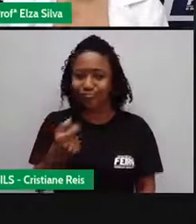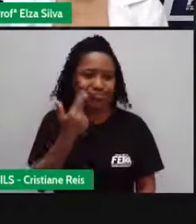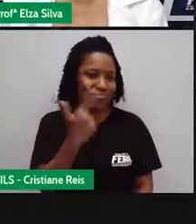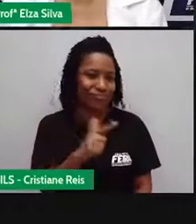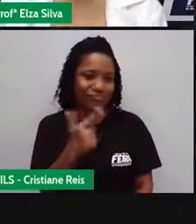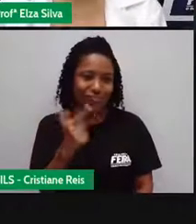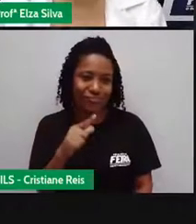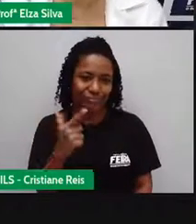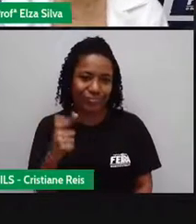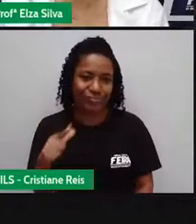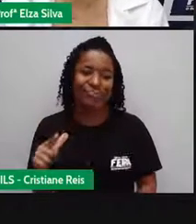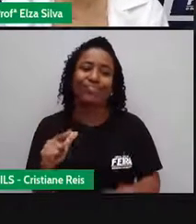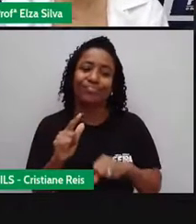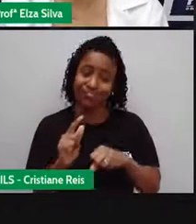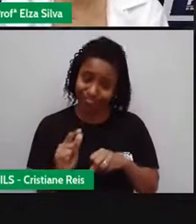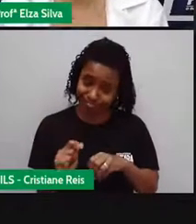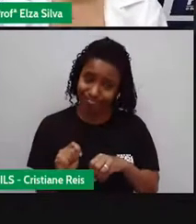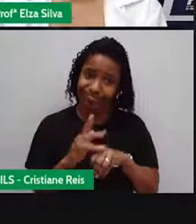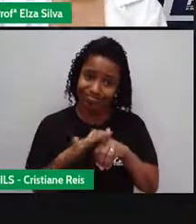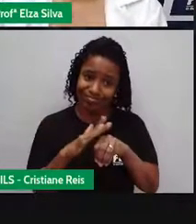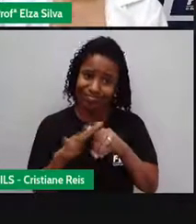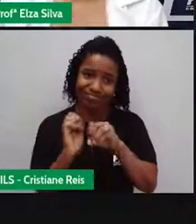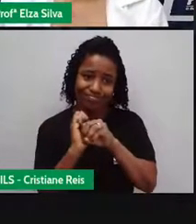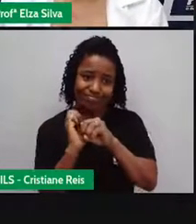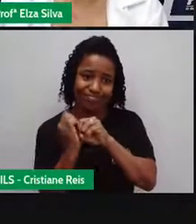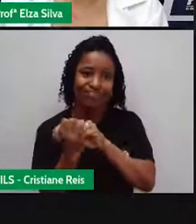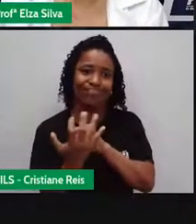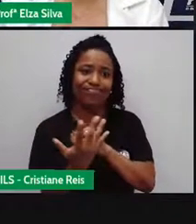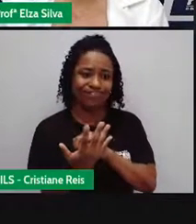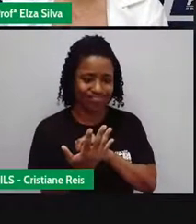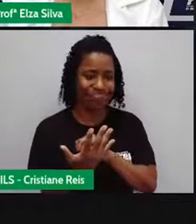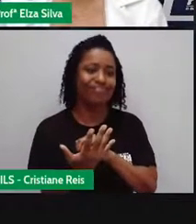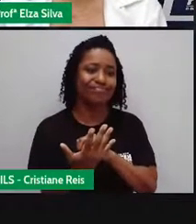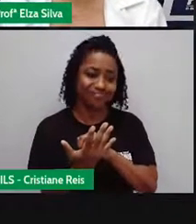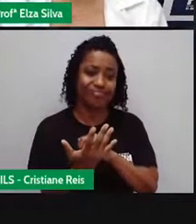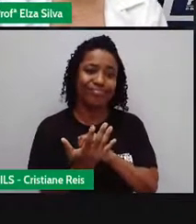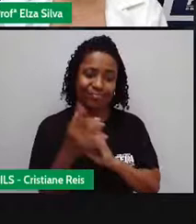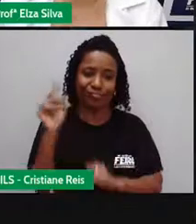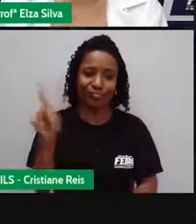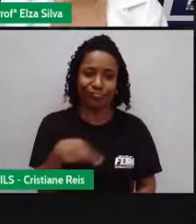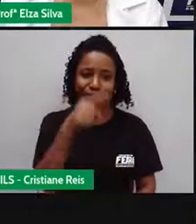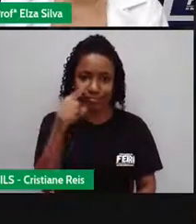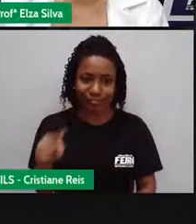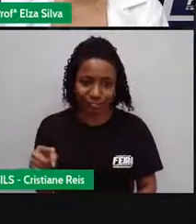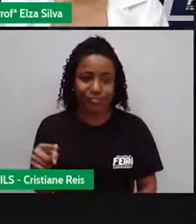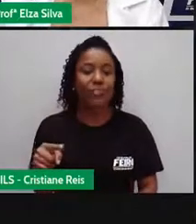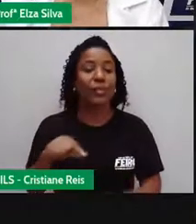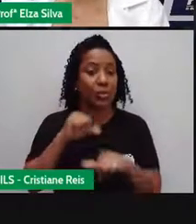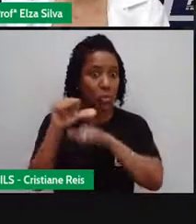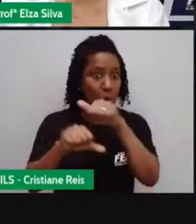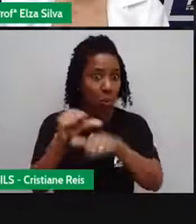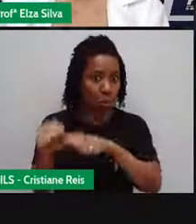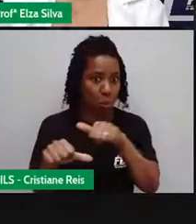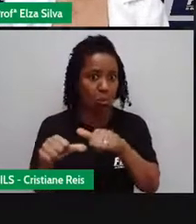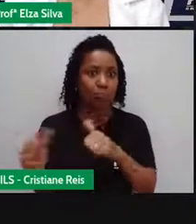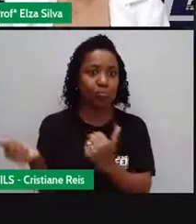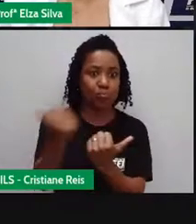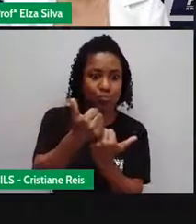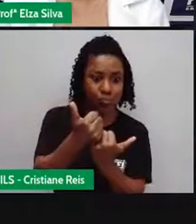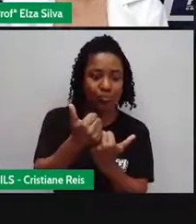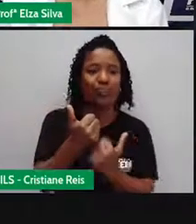devido à pandemia, foi necessário prorrogar para este ano. Então, nós temos aí